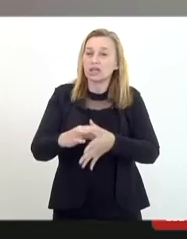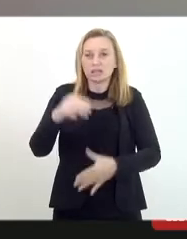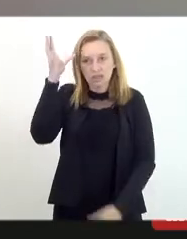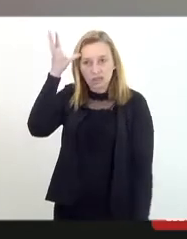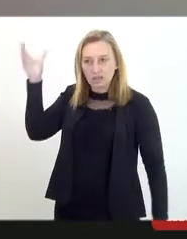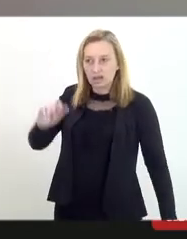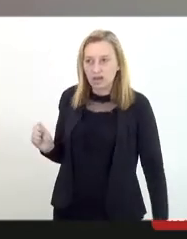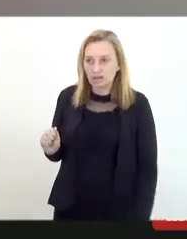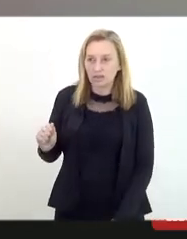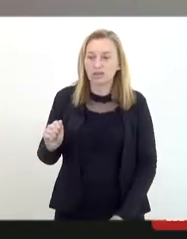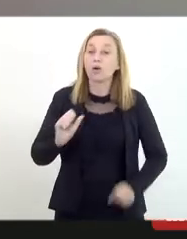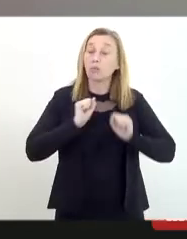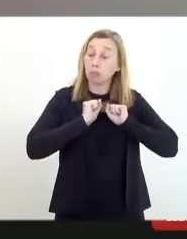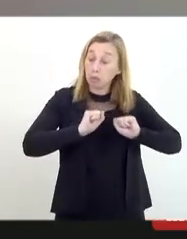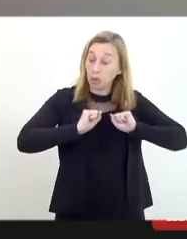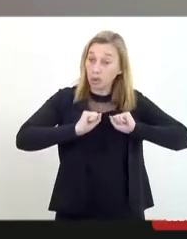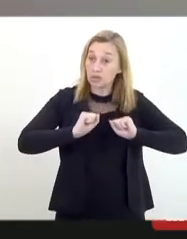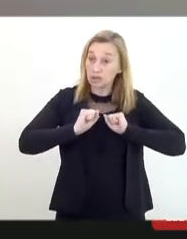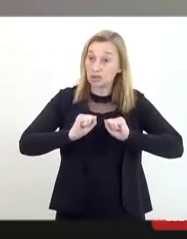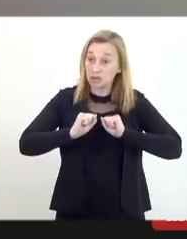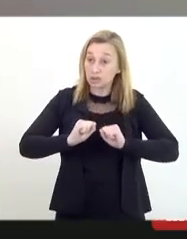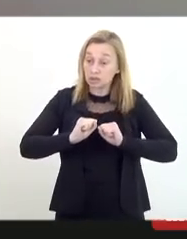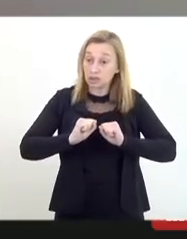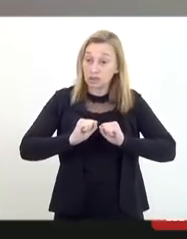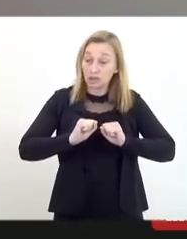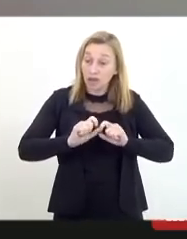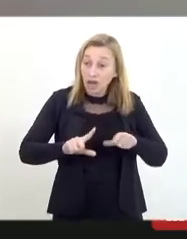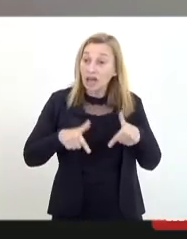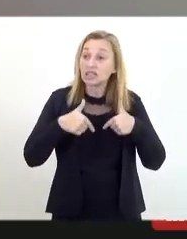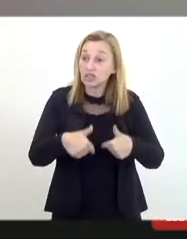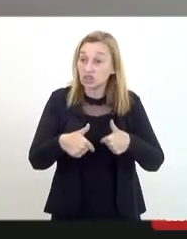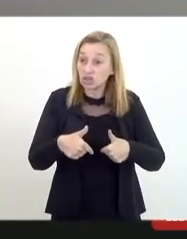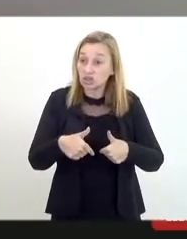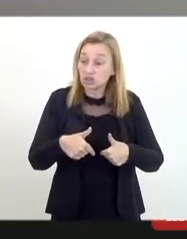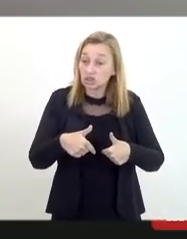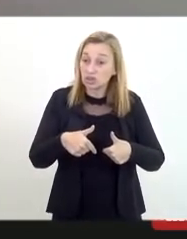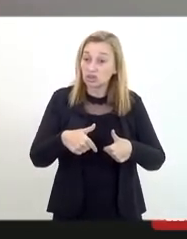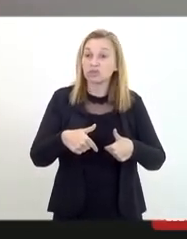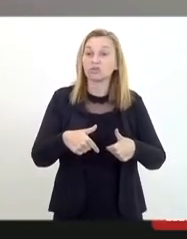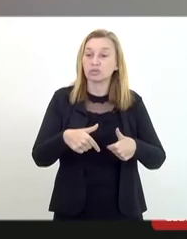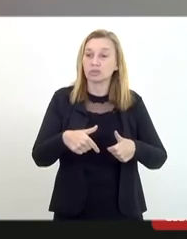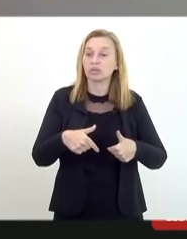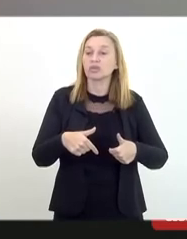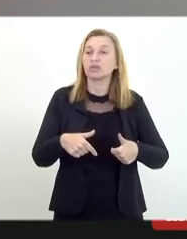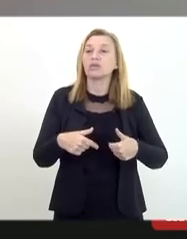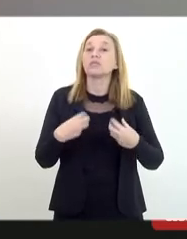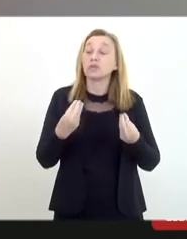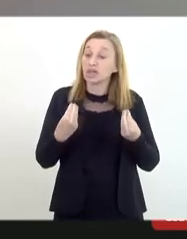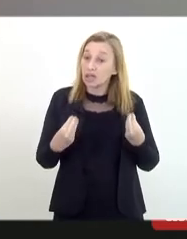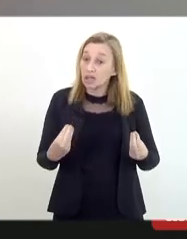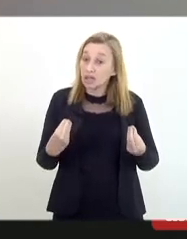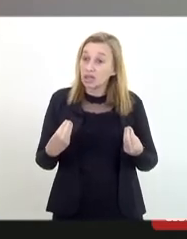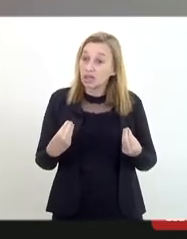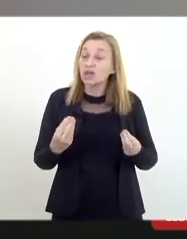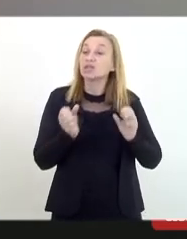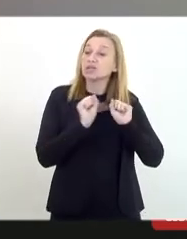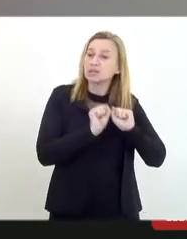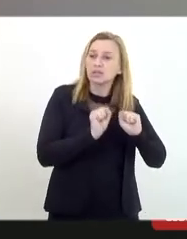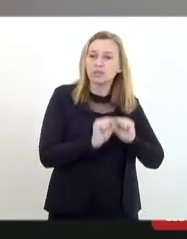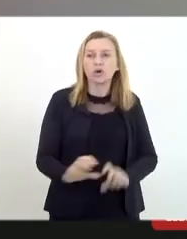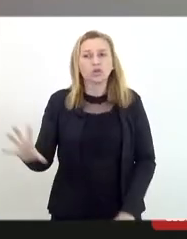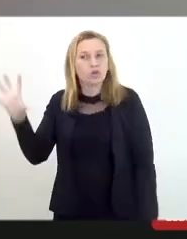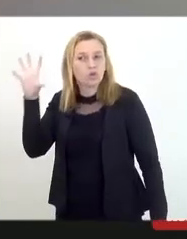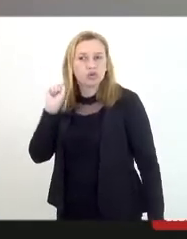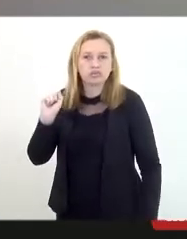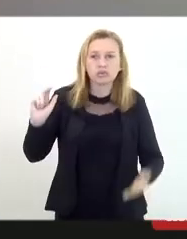-brasileiras, elas possam estar operando em plenitude para que se possa ouvir o que